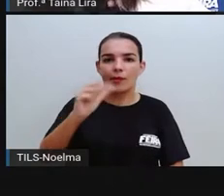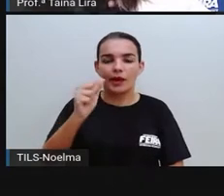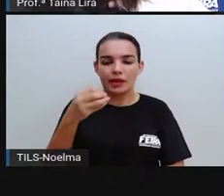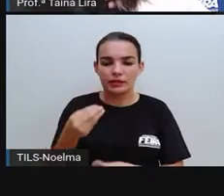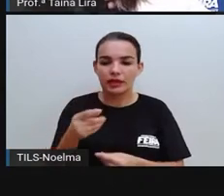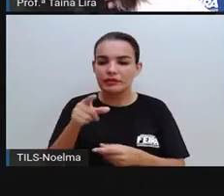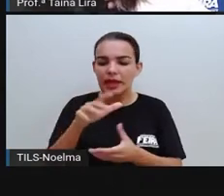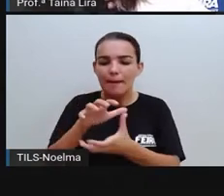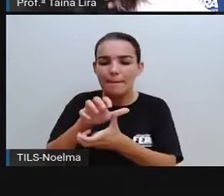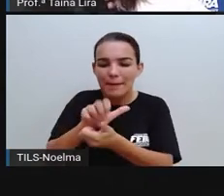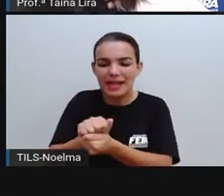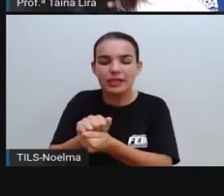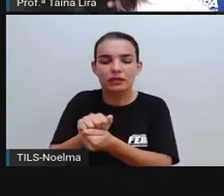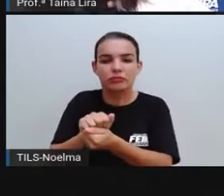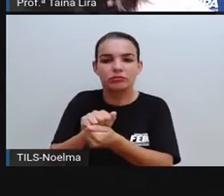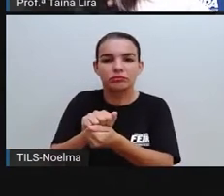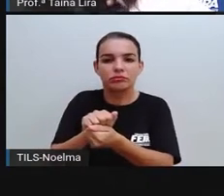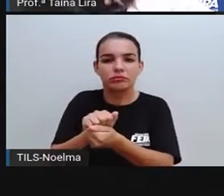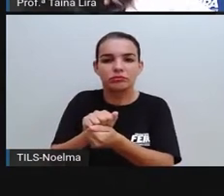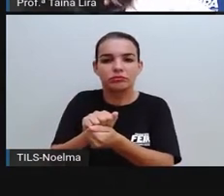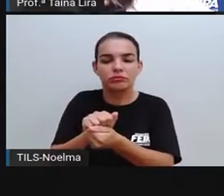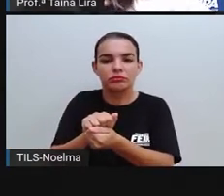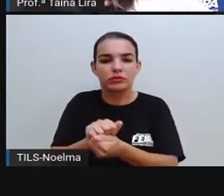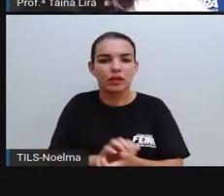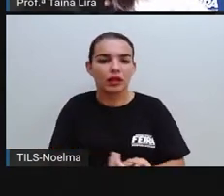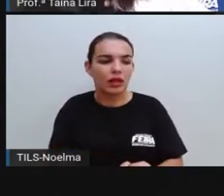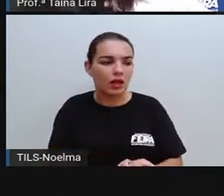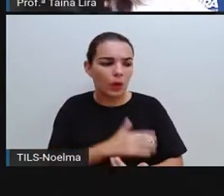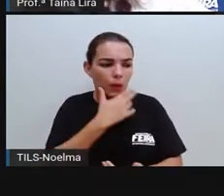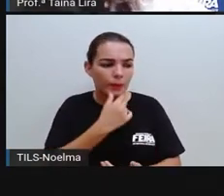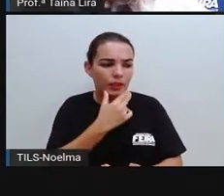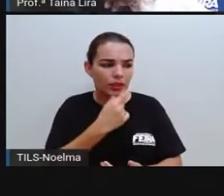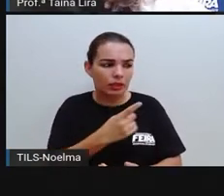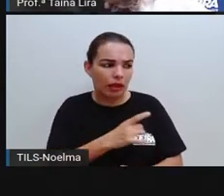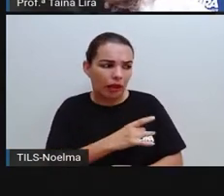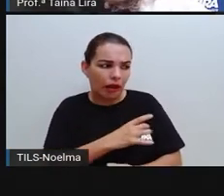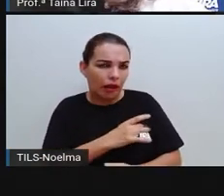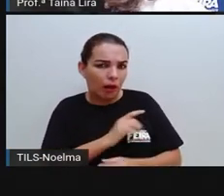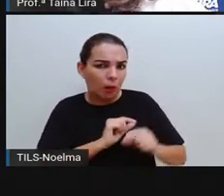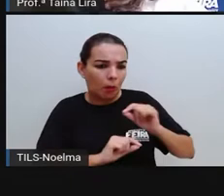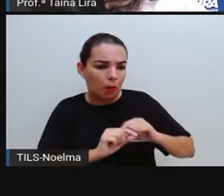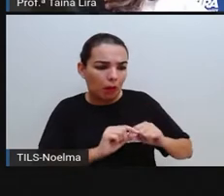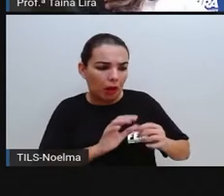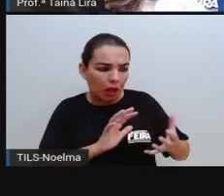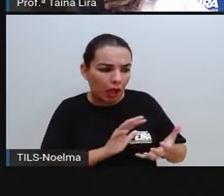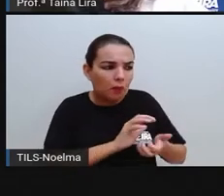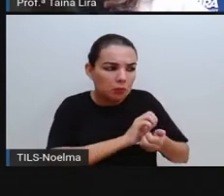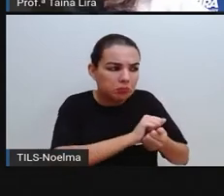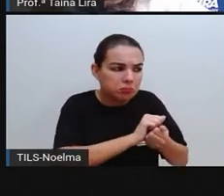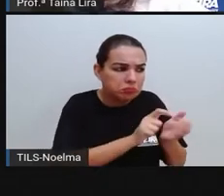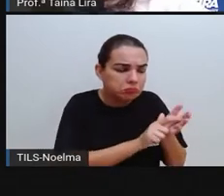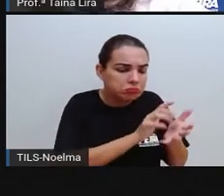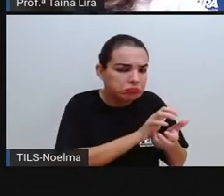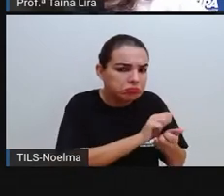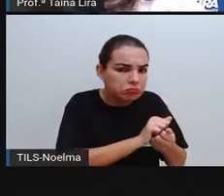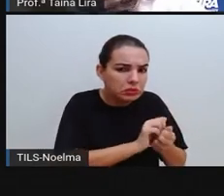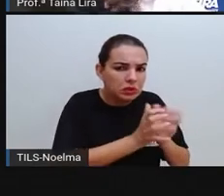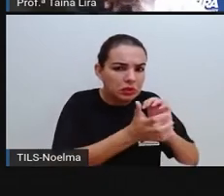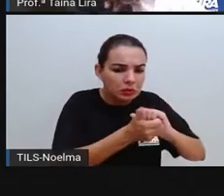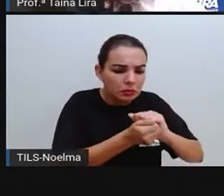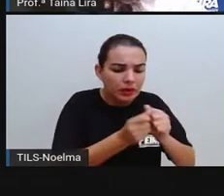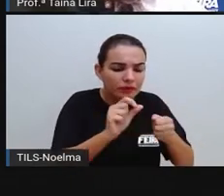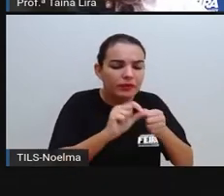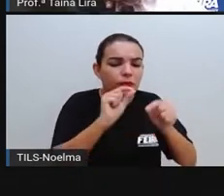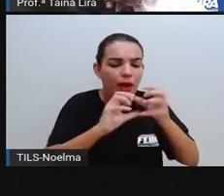amasse-a. Um pouco amedrontado, Lucas amassou o papel até fazer dele